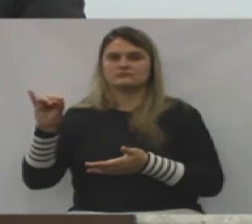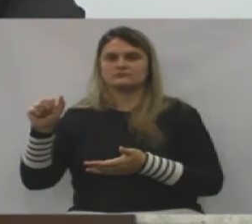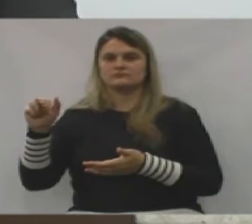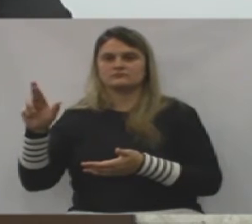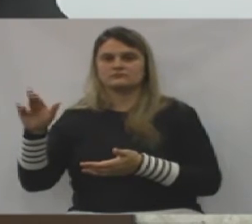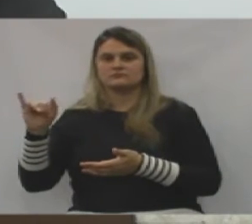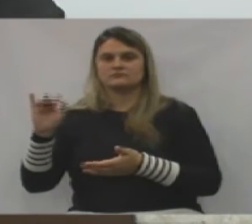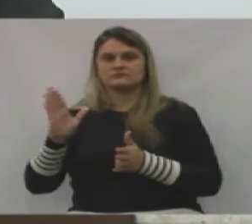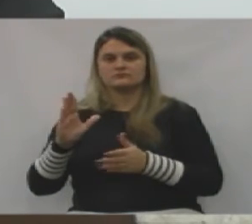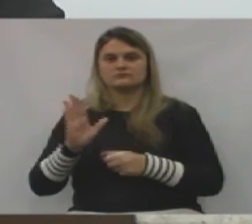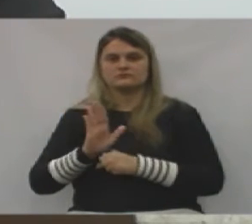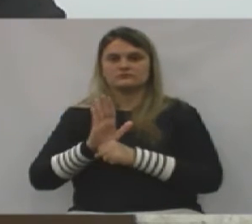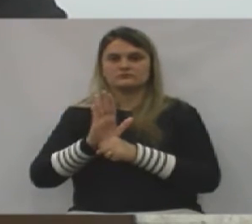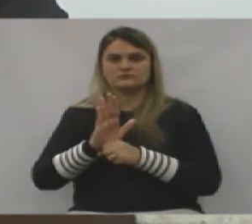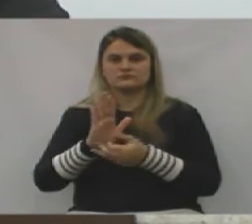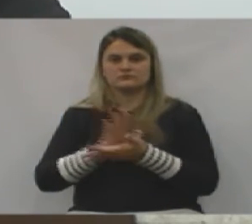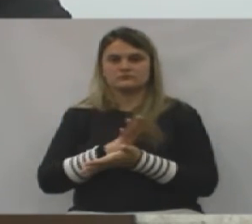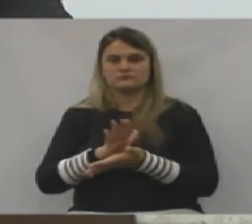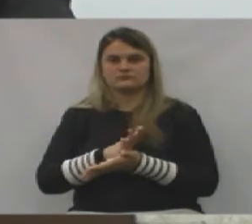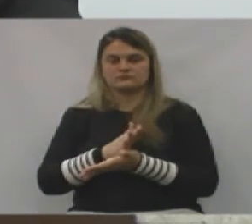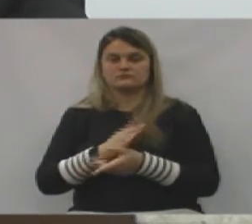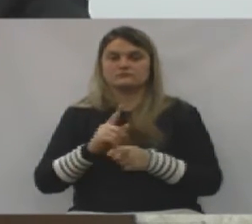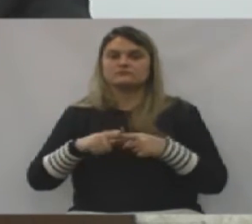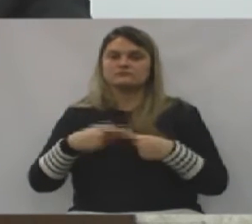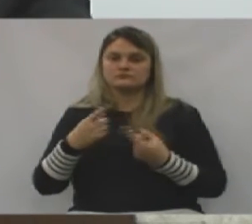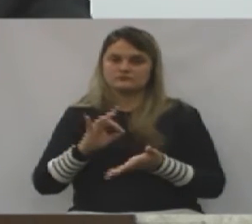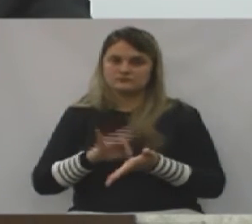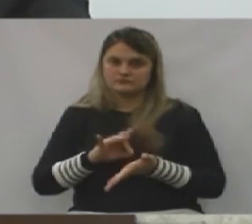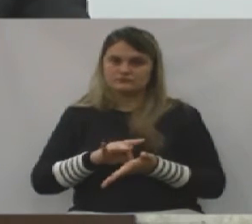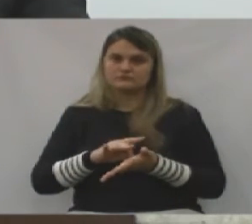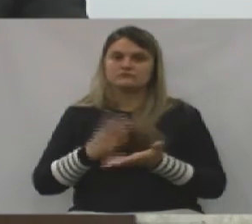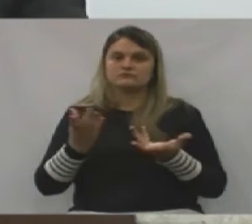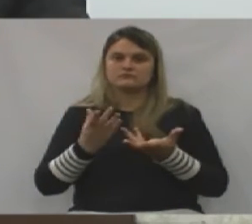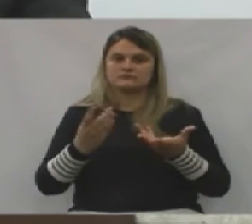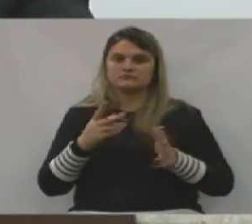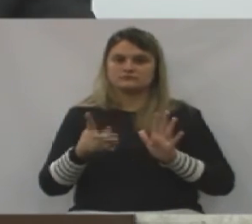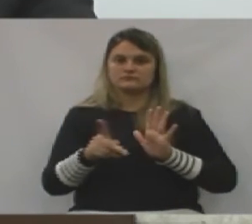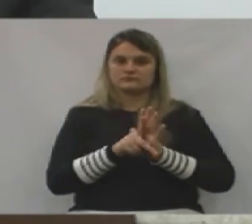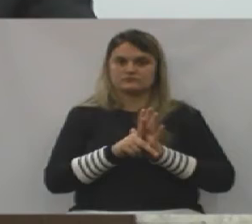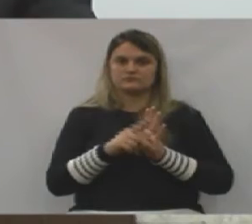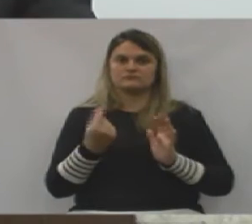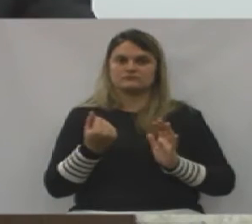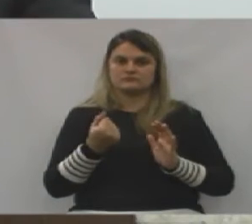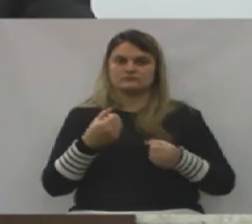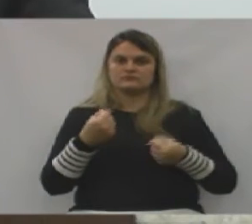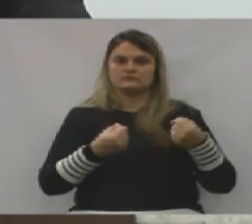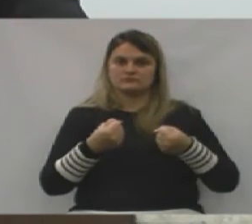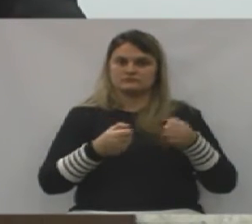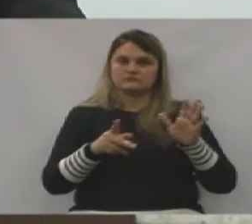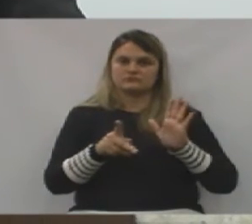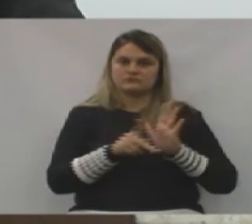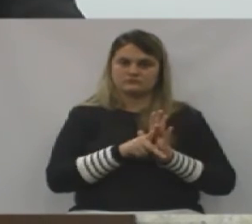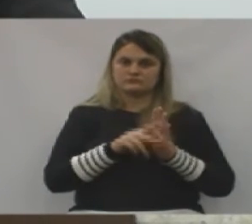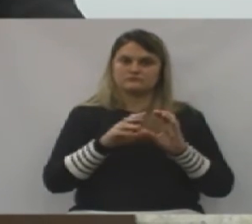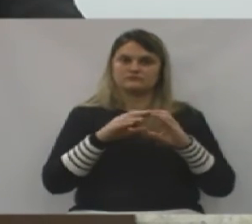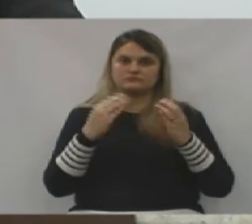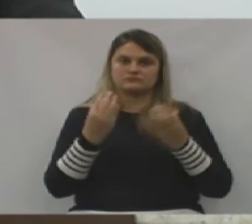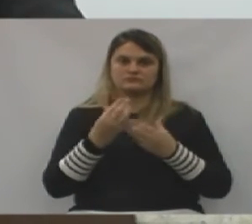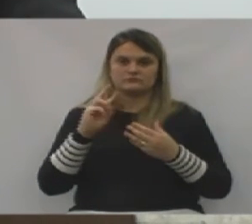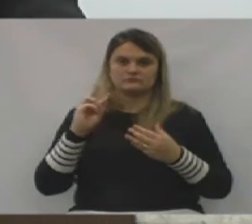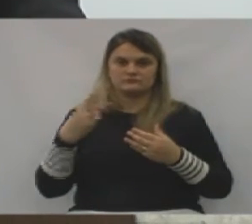é uma ajuda de custo. Mas, mesmo assim, preferem apenas usar o veículo, da câmara